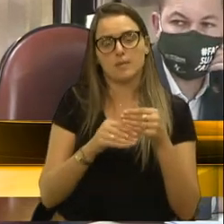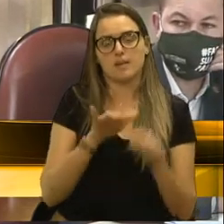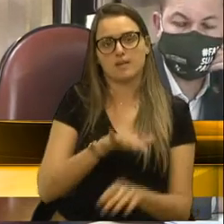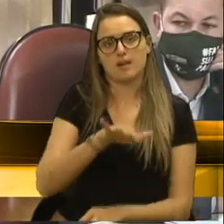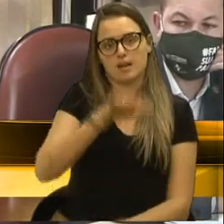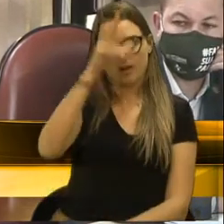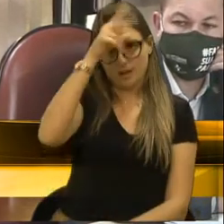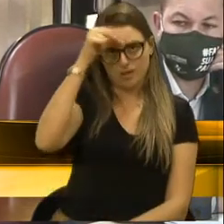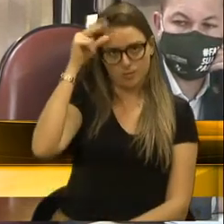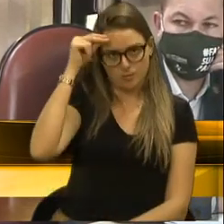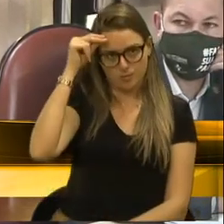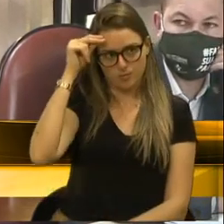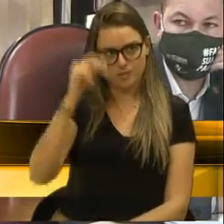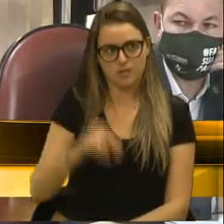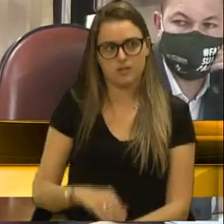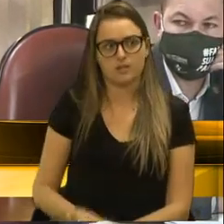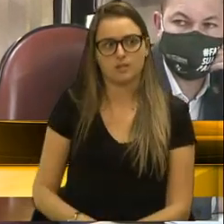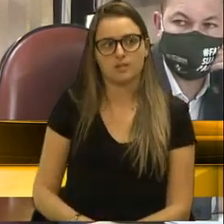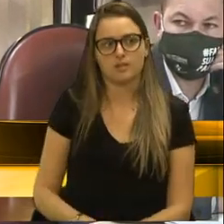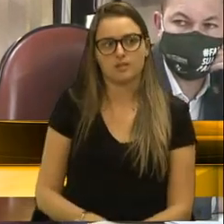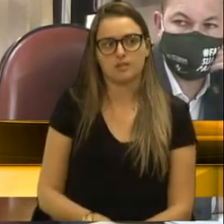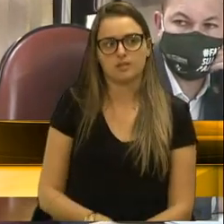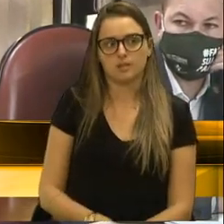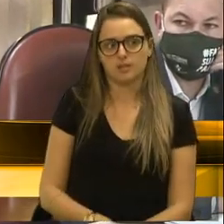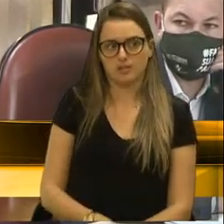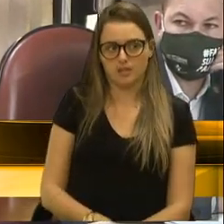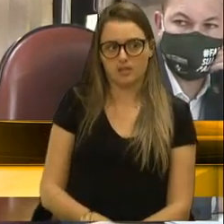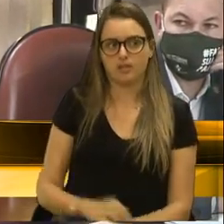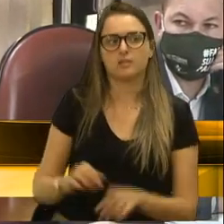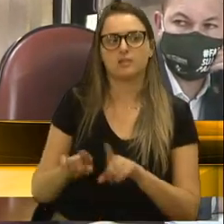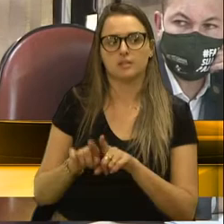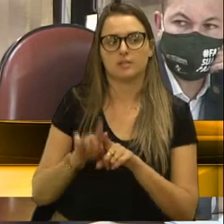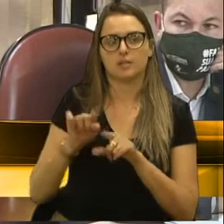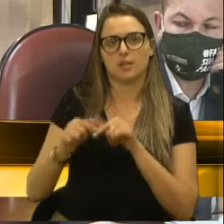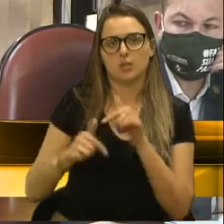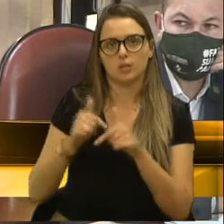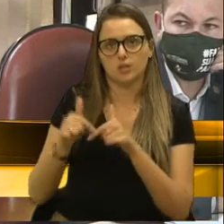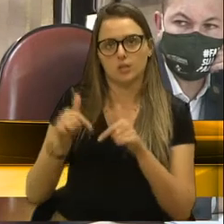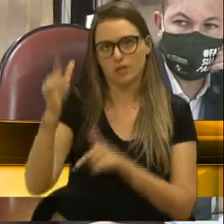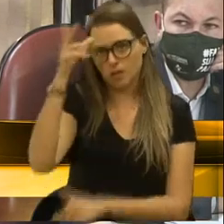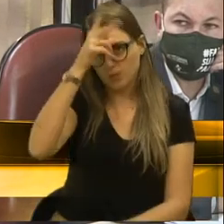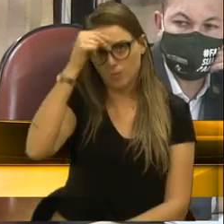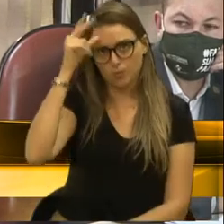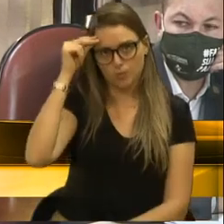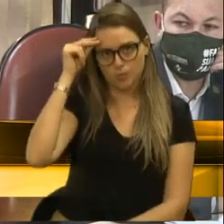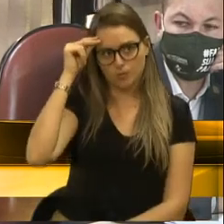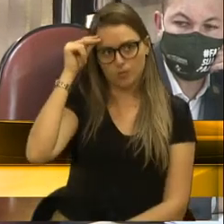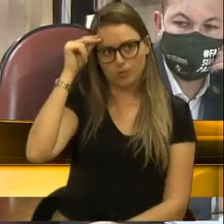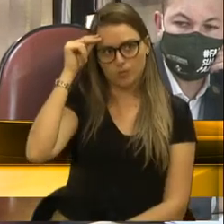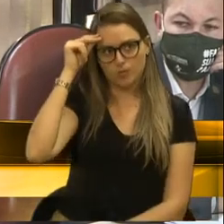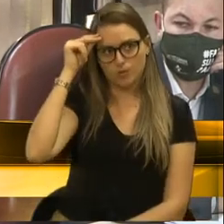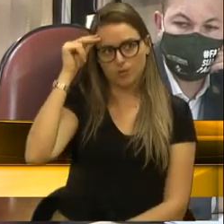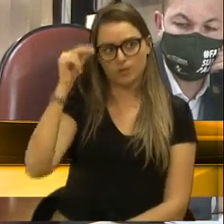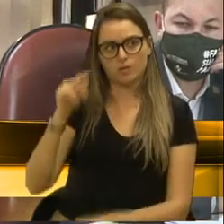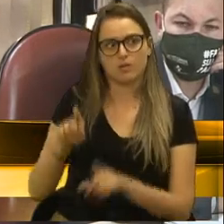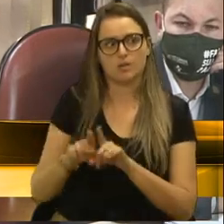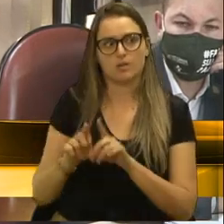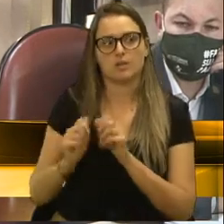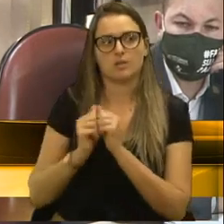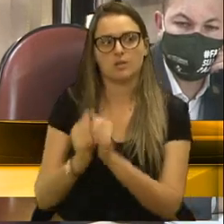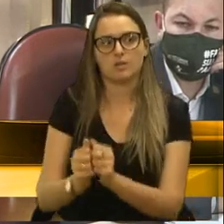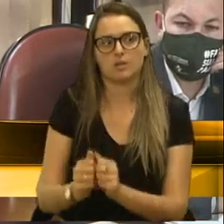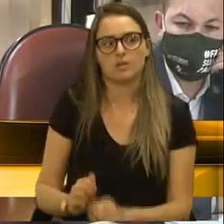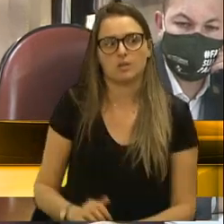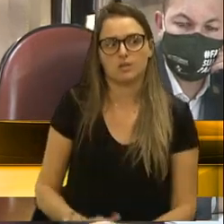contrário. Em Caxias do Sul, gente tem visto o serviço público sendo complementar no SUS e